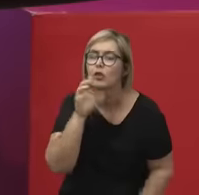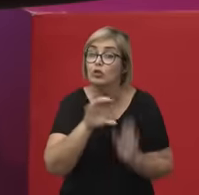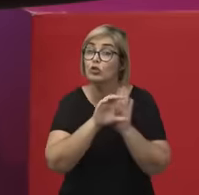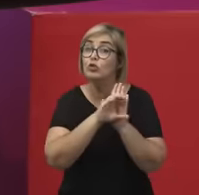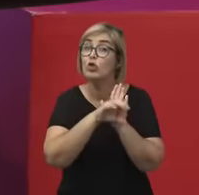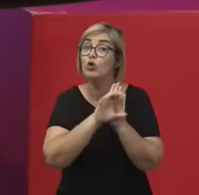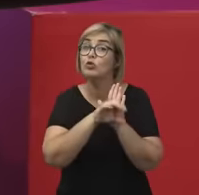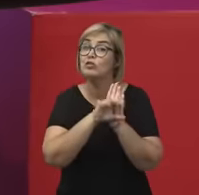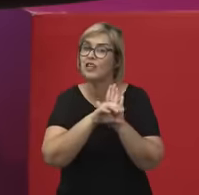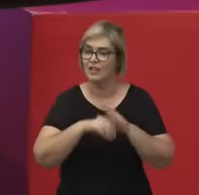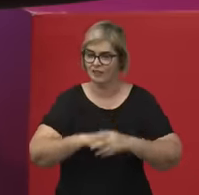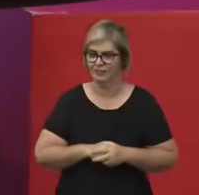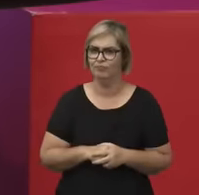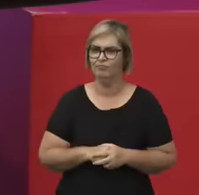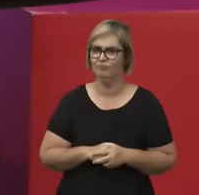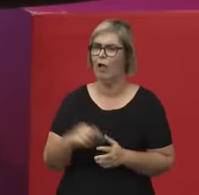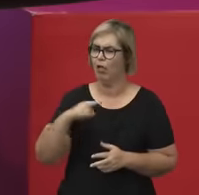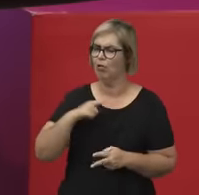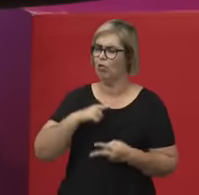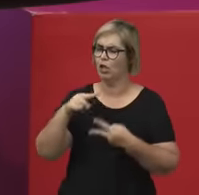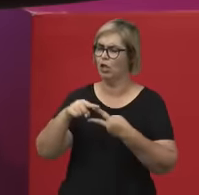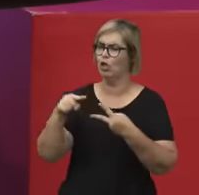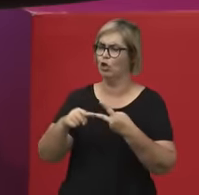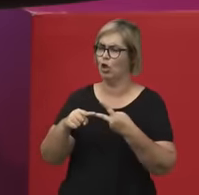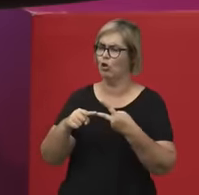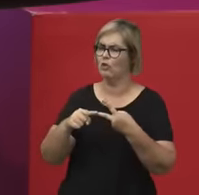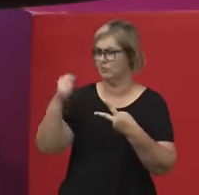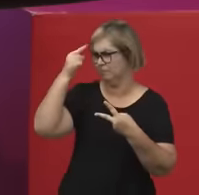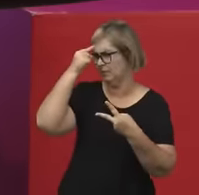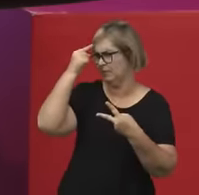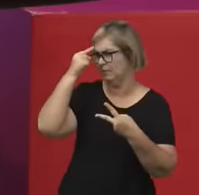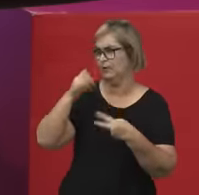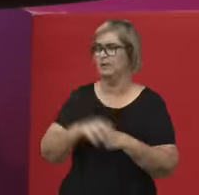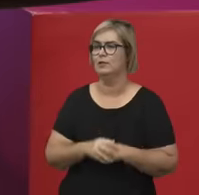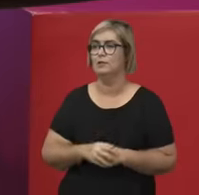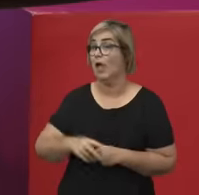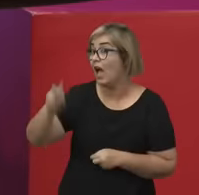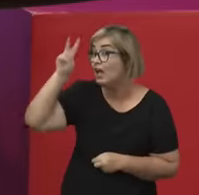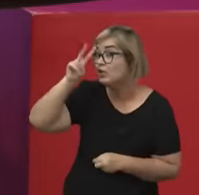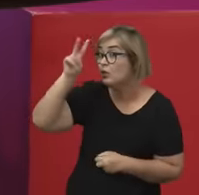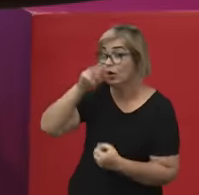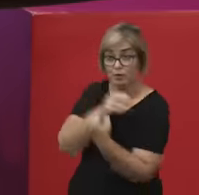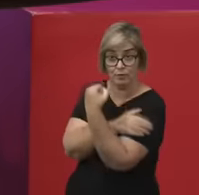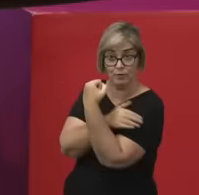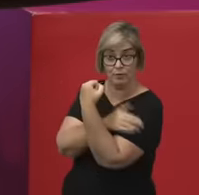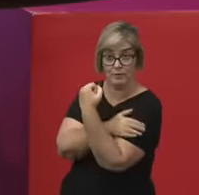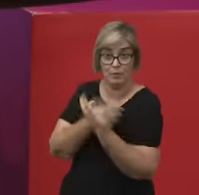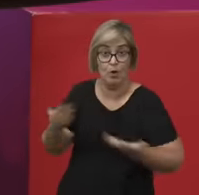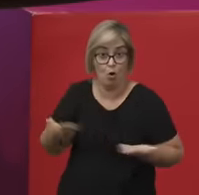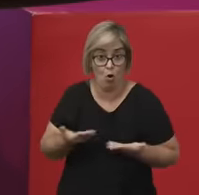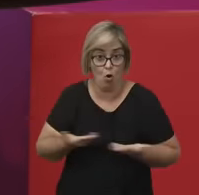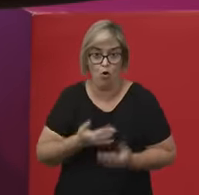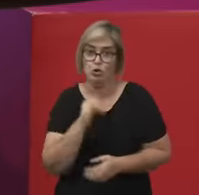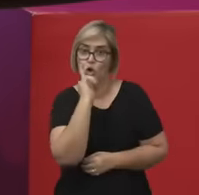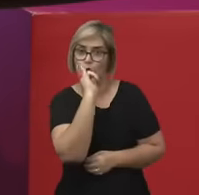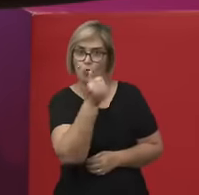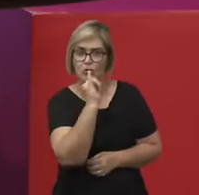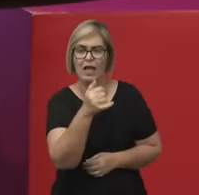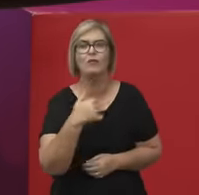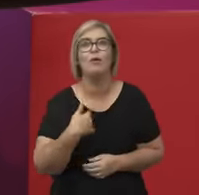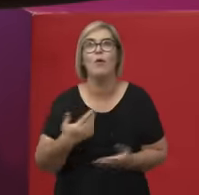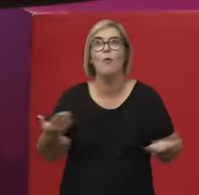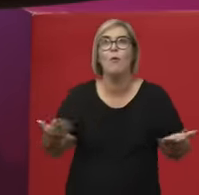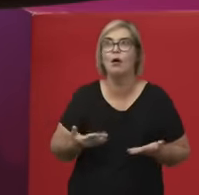a gente pode pensar de duas maneiras, né? Como a história do feminismo é contada hoje, aí aqui eu fazendo essa ponte da história da filosofia com o